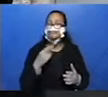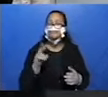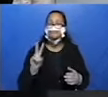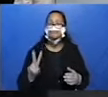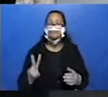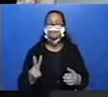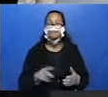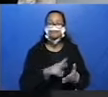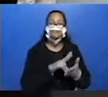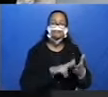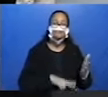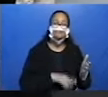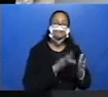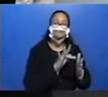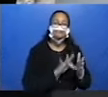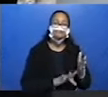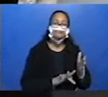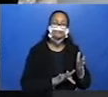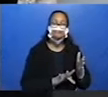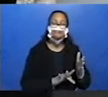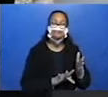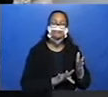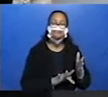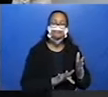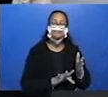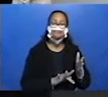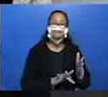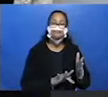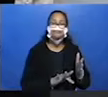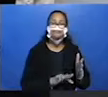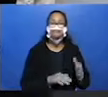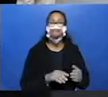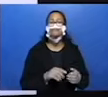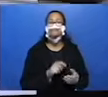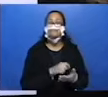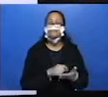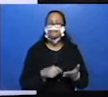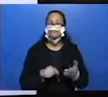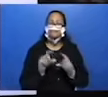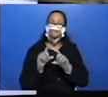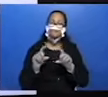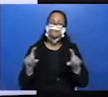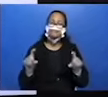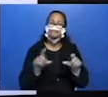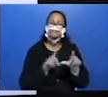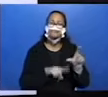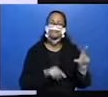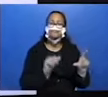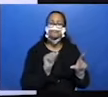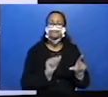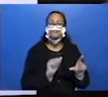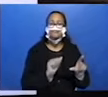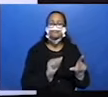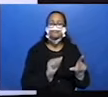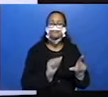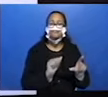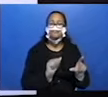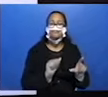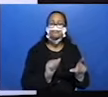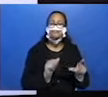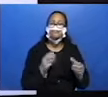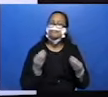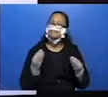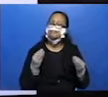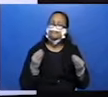trechos do texto trancado entre múmias. E complete as frases. Letra A. Como não